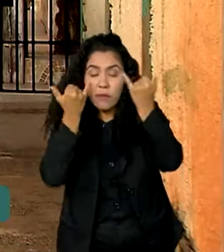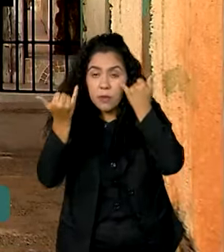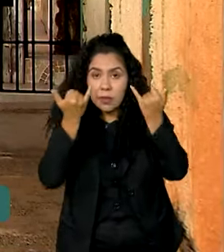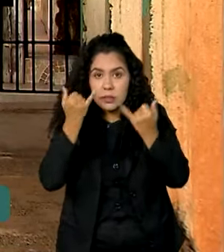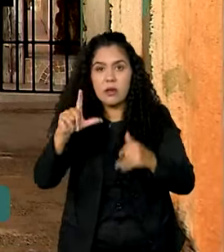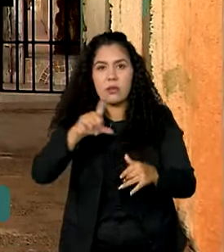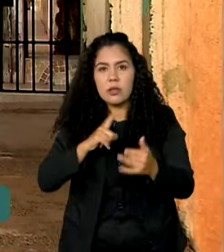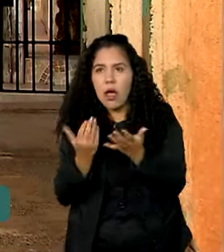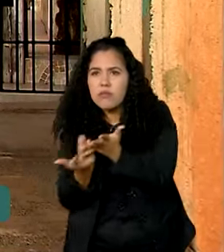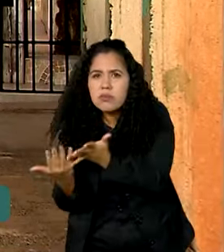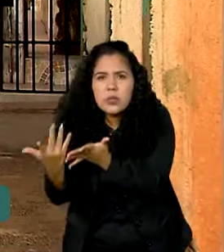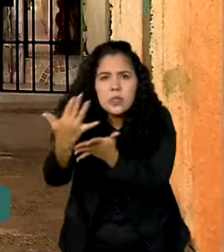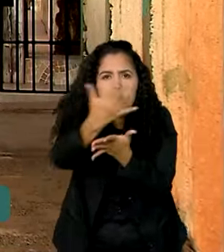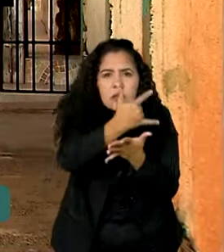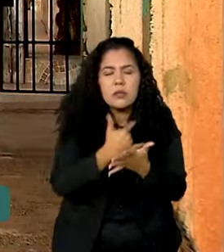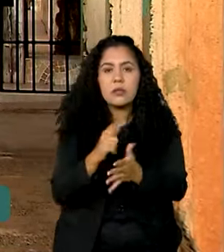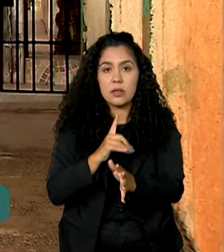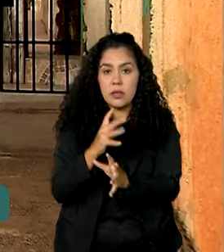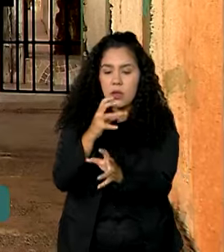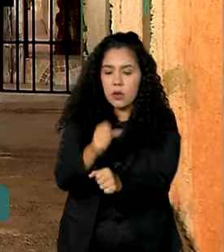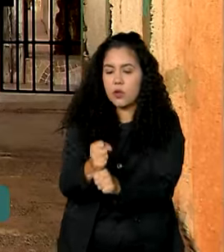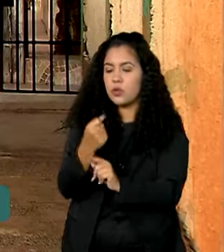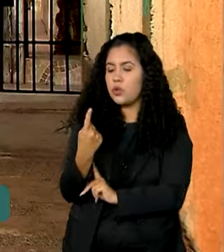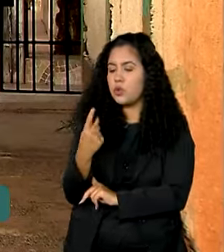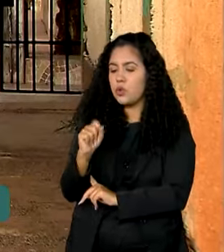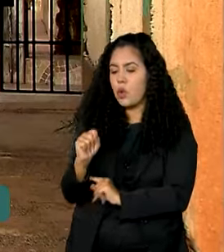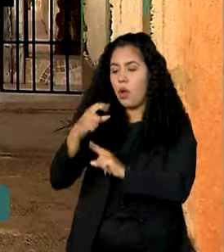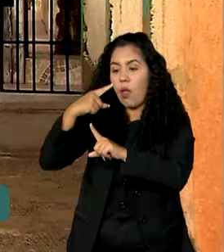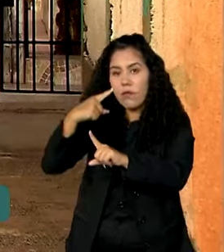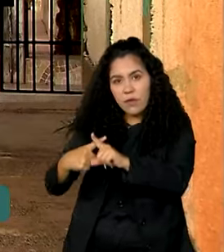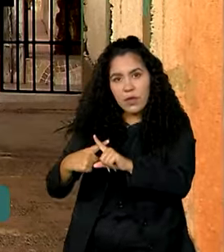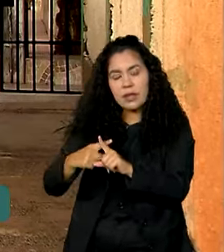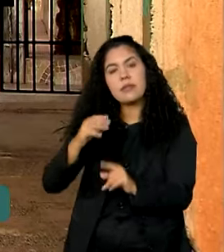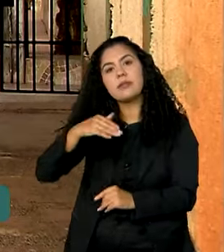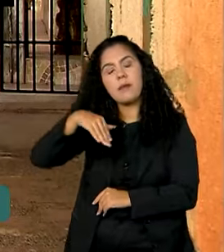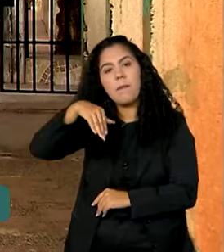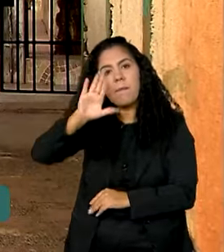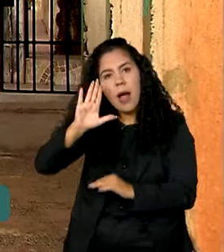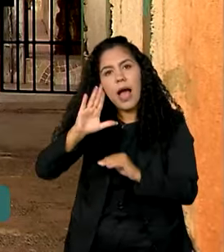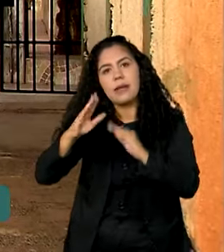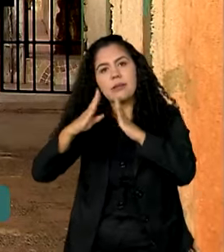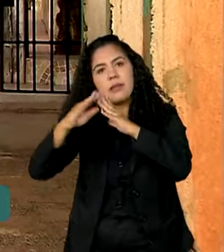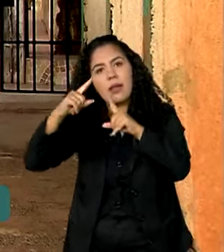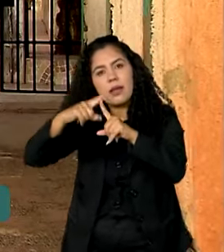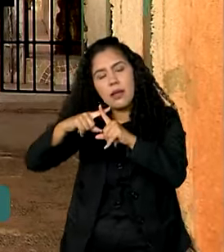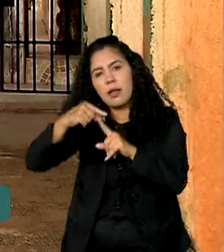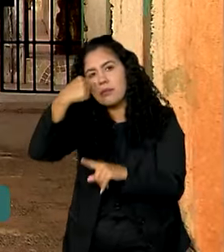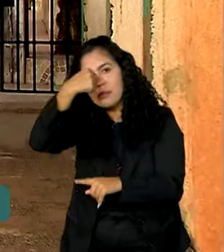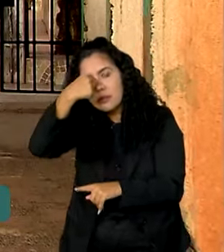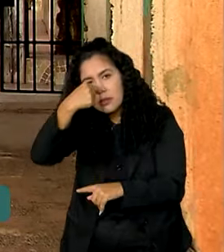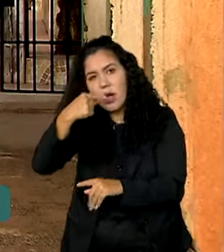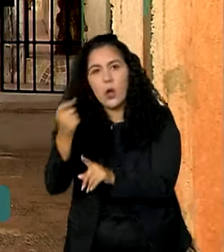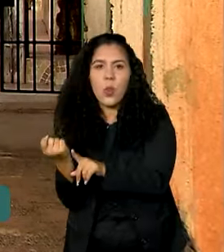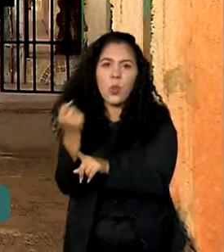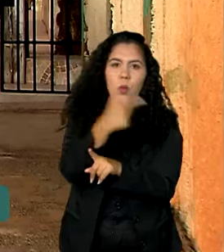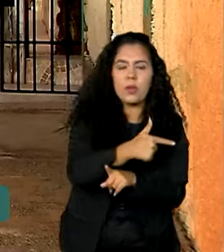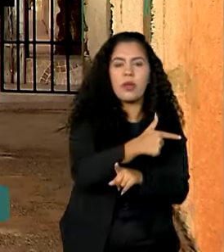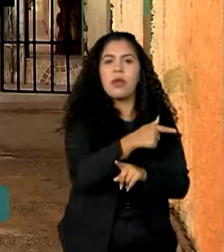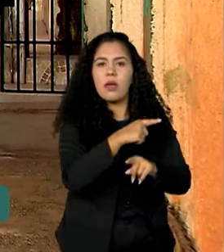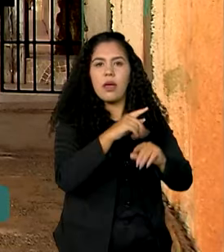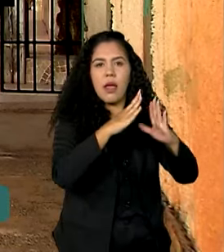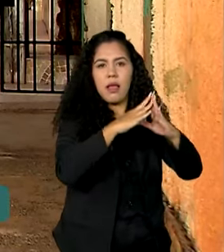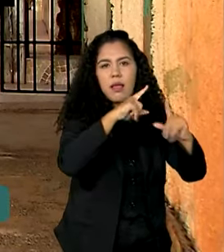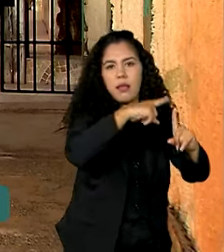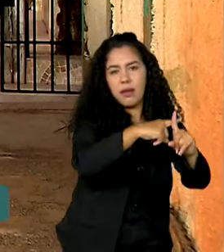é que há 18 vezes mais estabelecimentos religiosos que unidades de saúde e 6